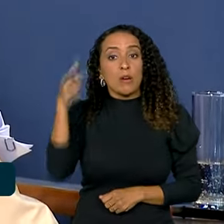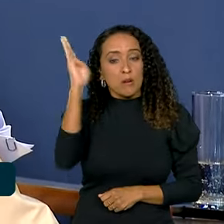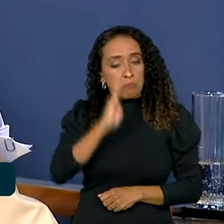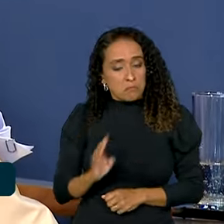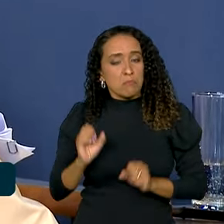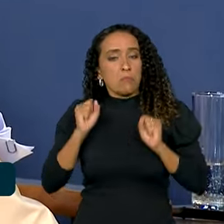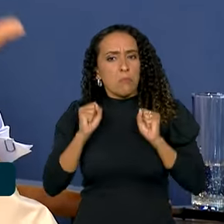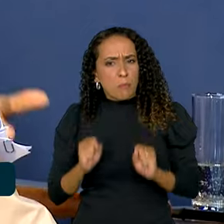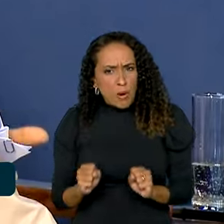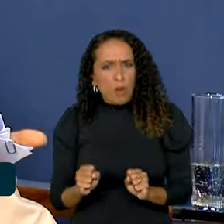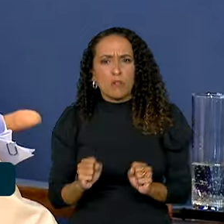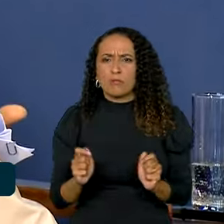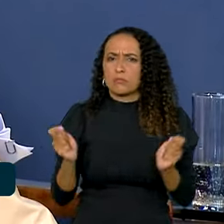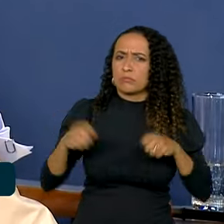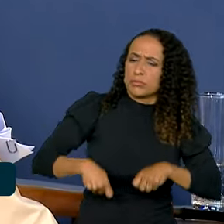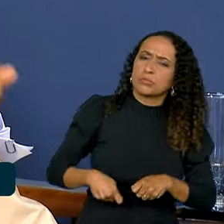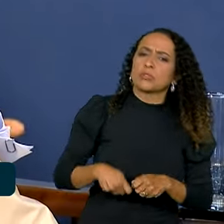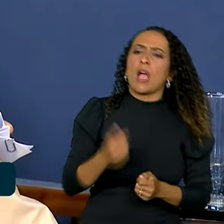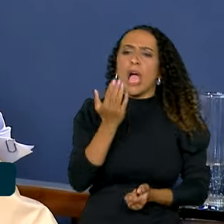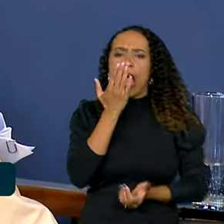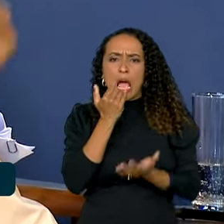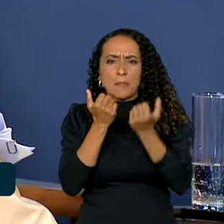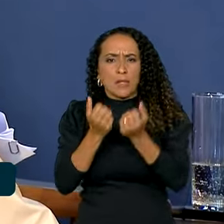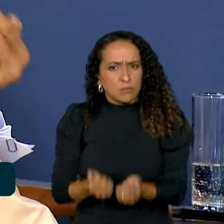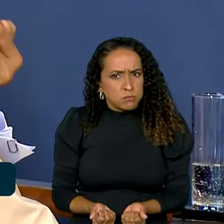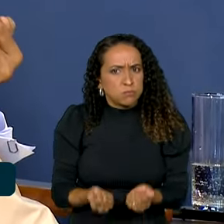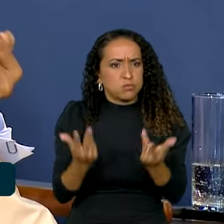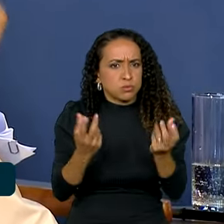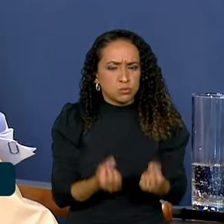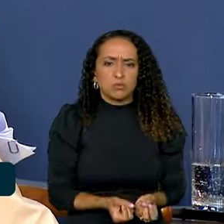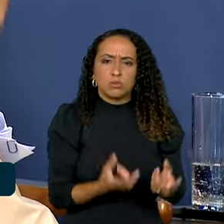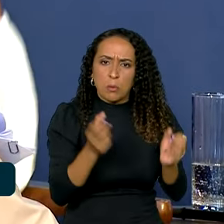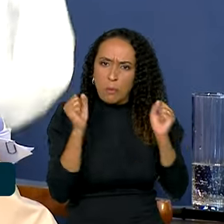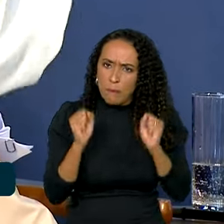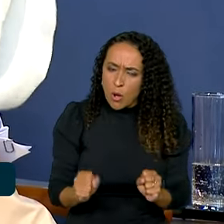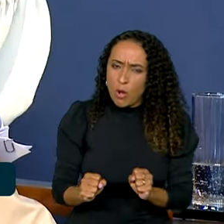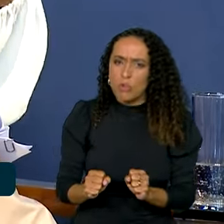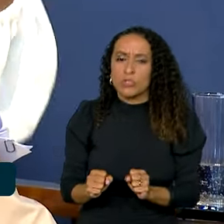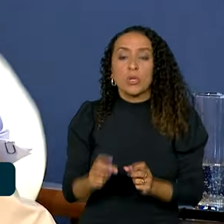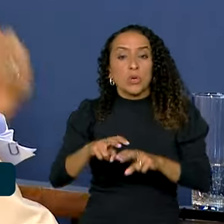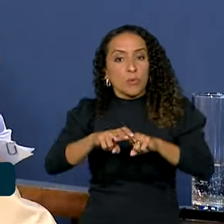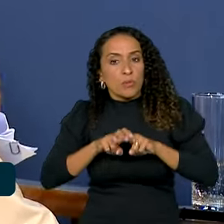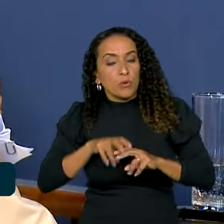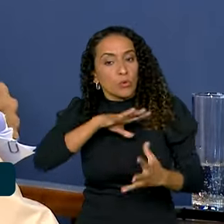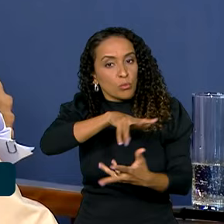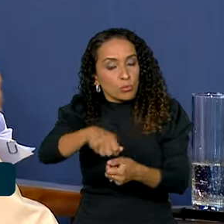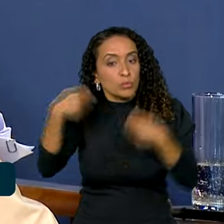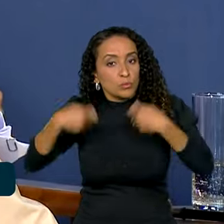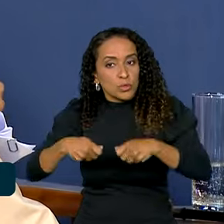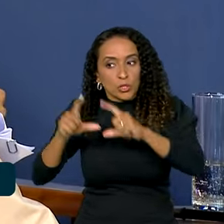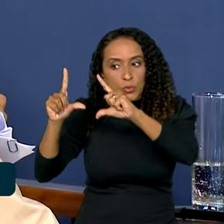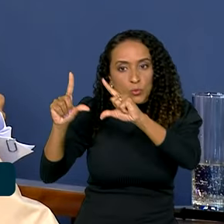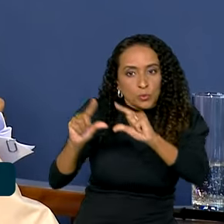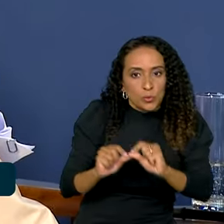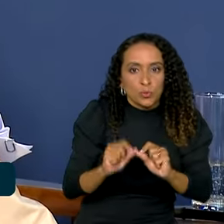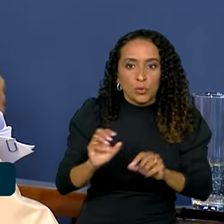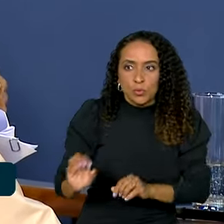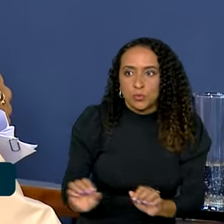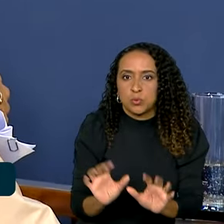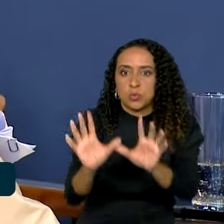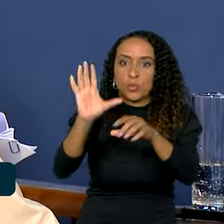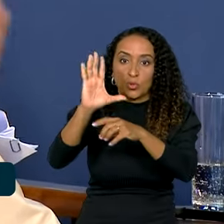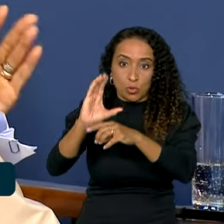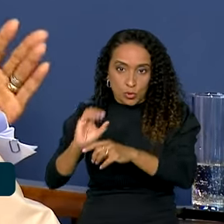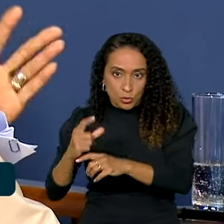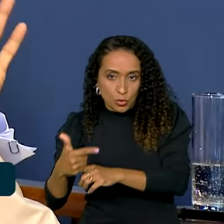pode ser um grande supridor de alimento. Para isso, vamos precisar que o mundo dê conta de reduzir a emissão de CO2 sob